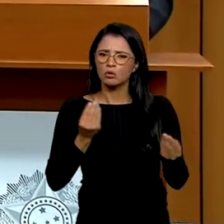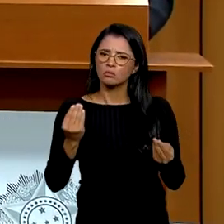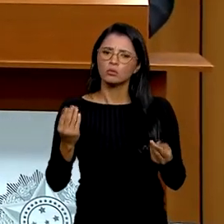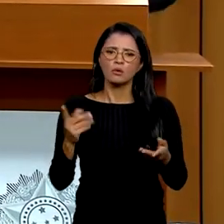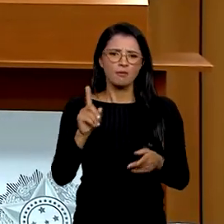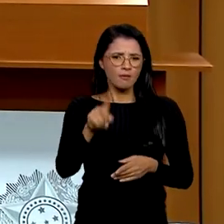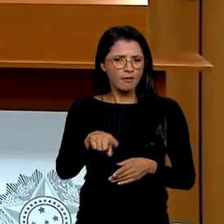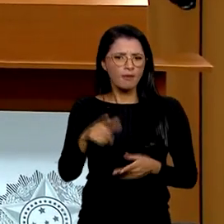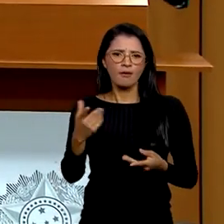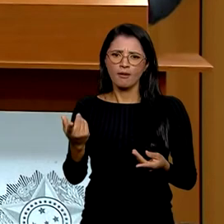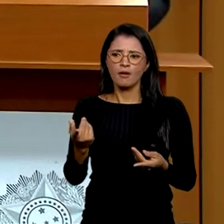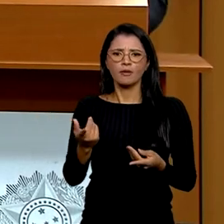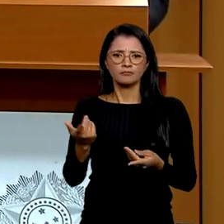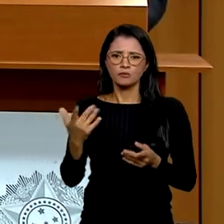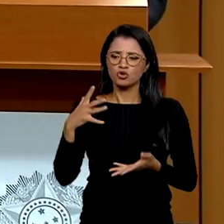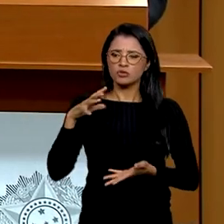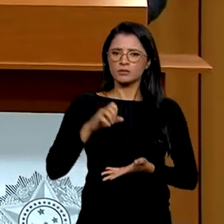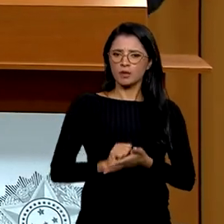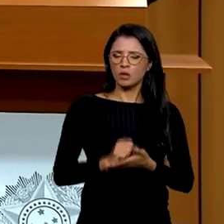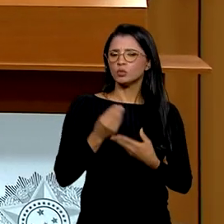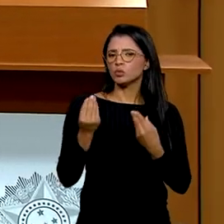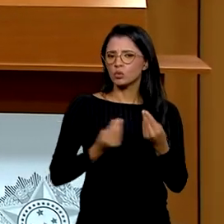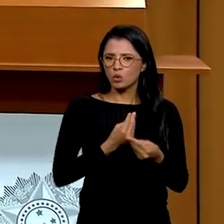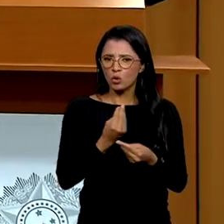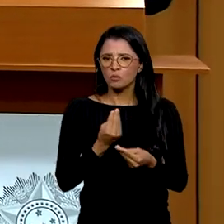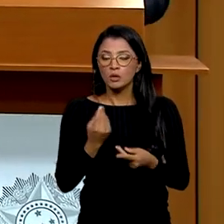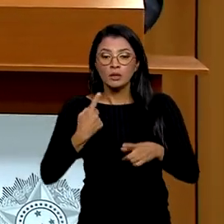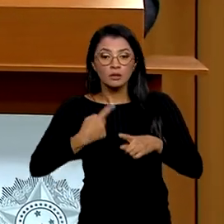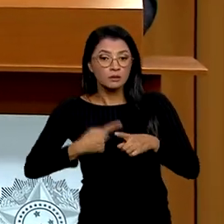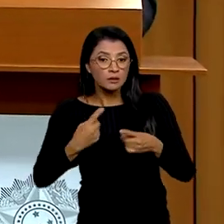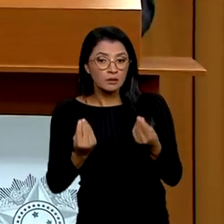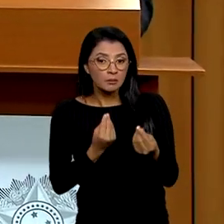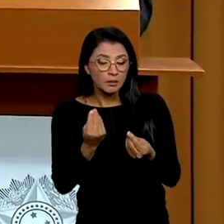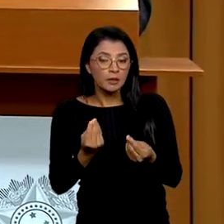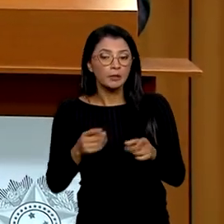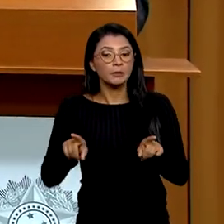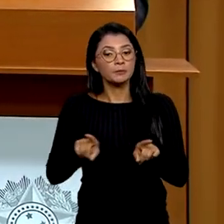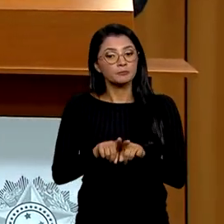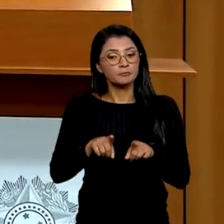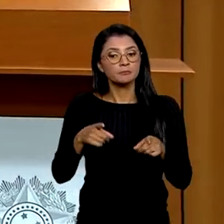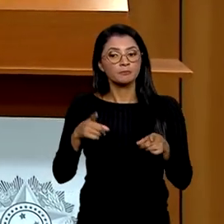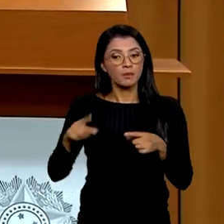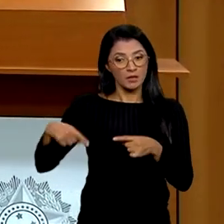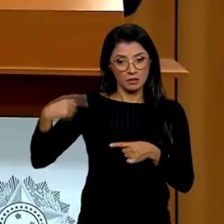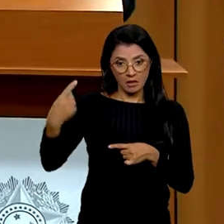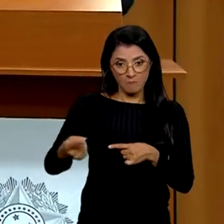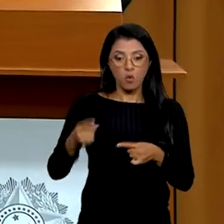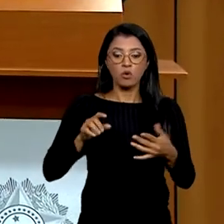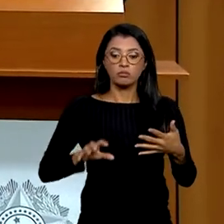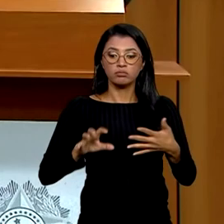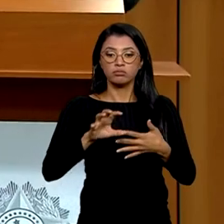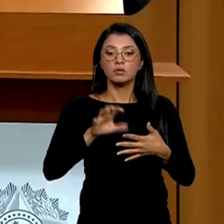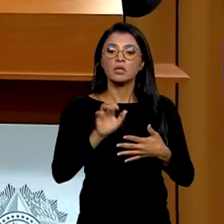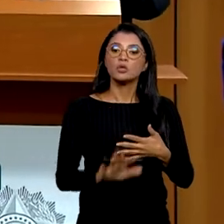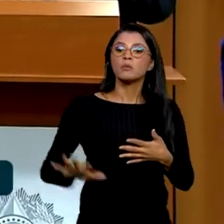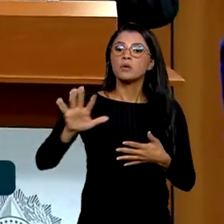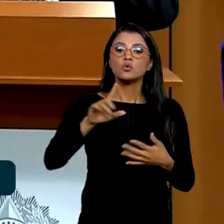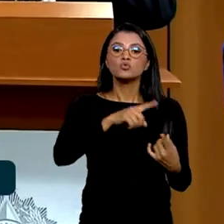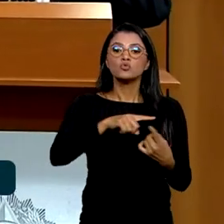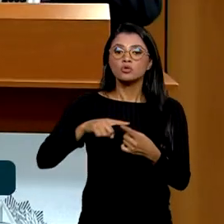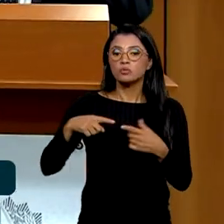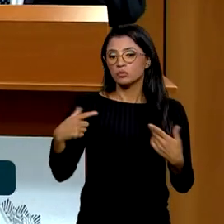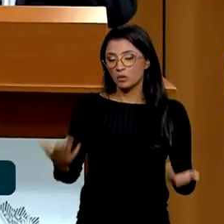registrados, como eles são posteriormente classificados nacionalmente